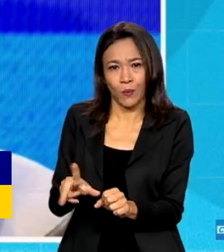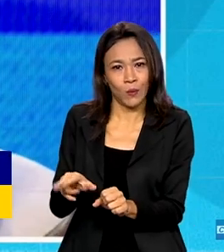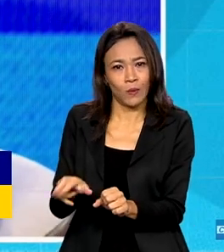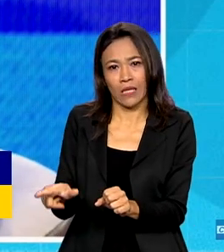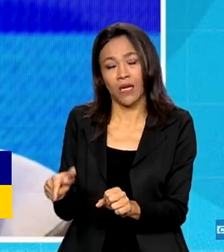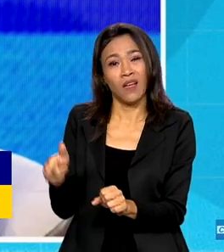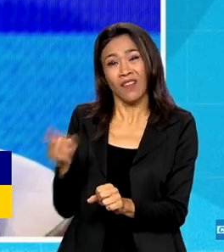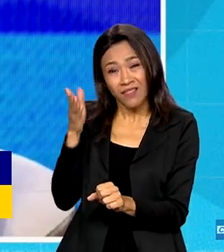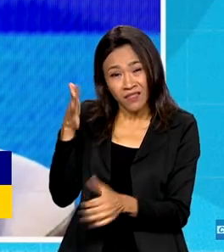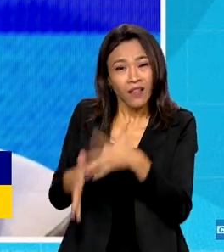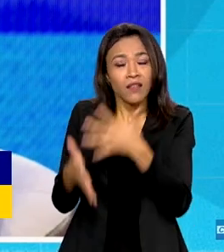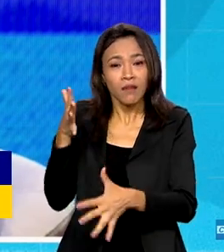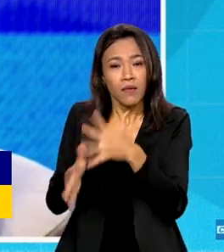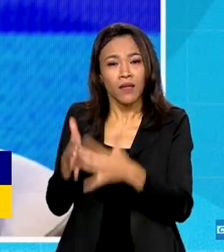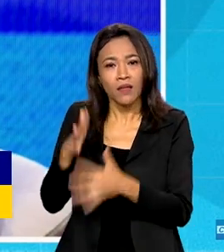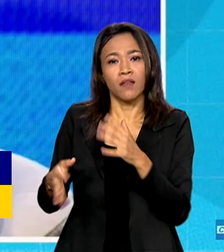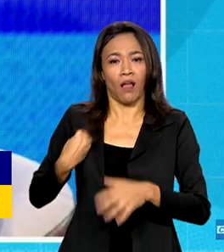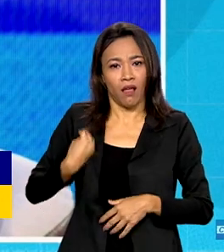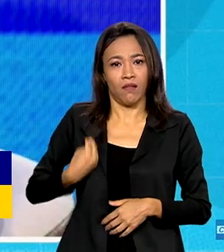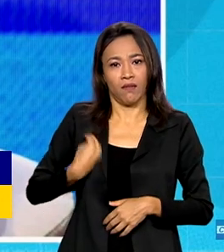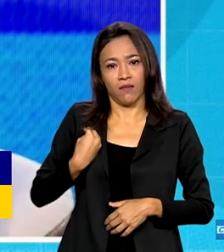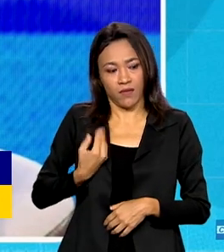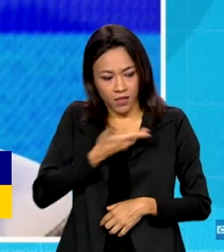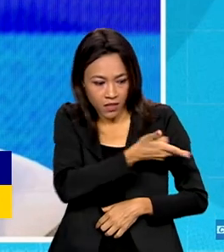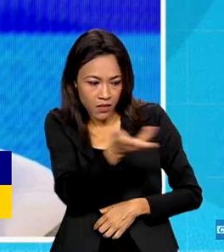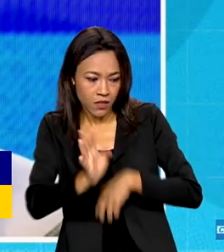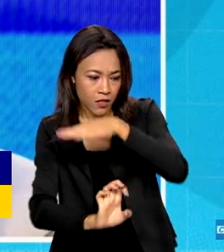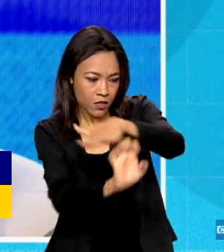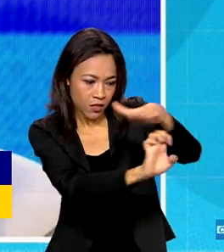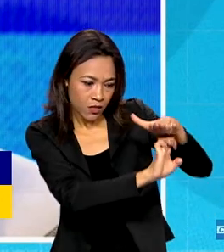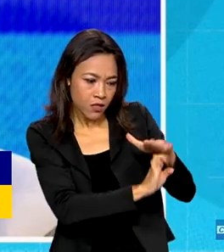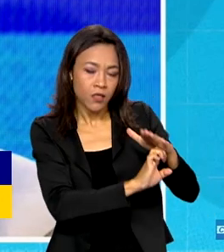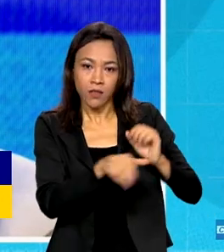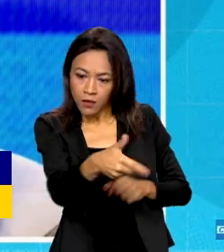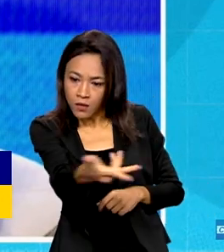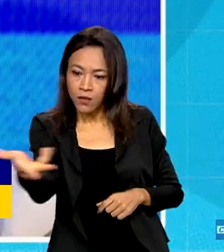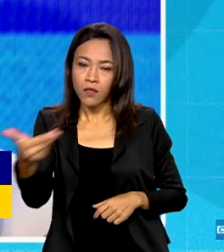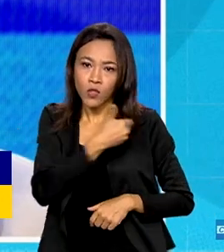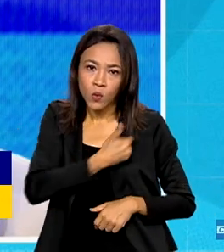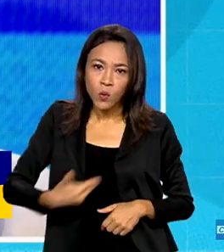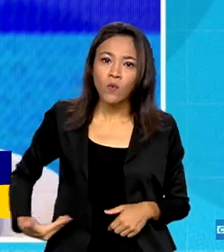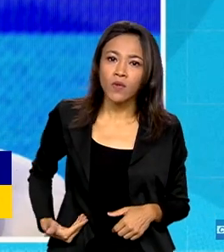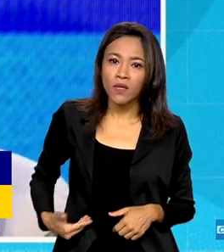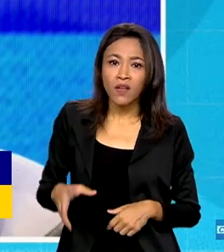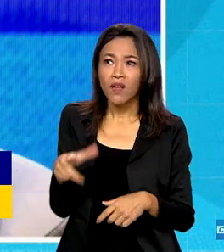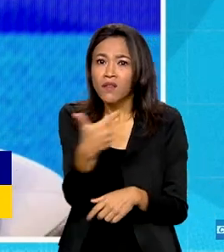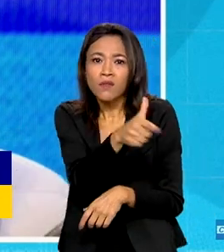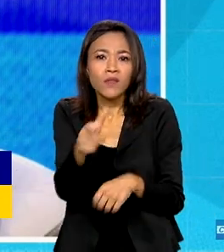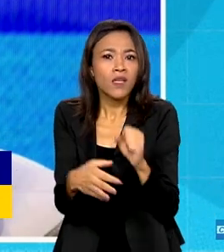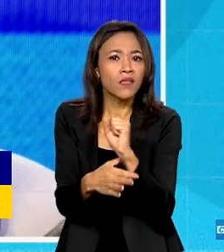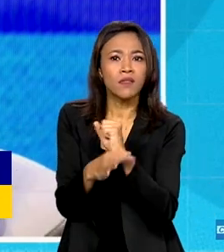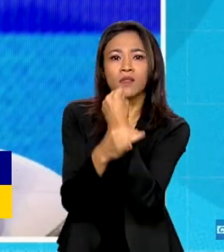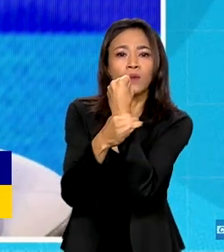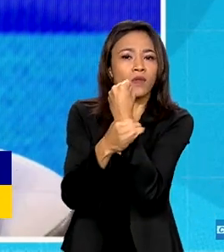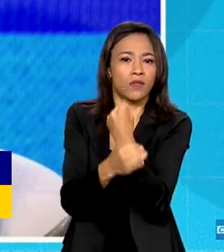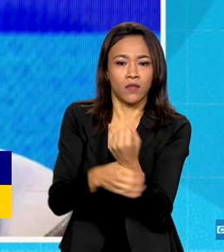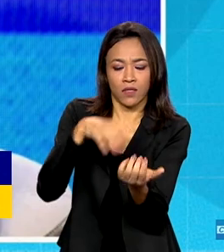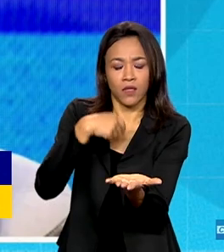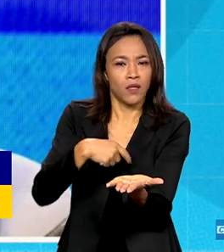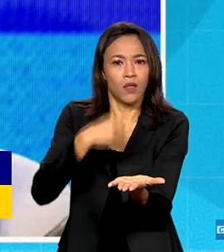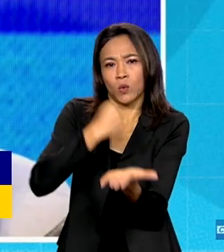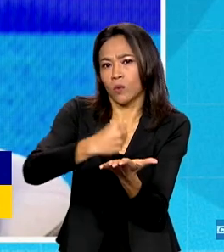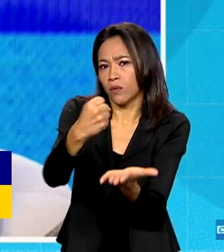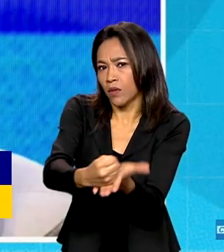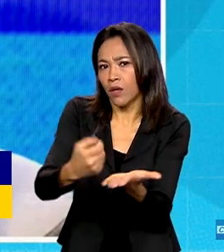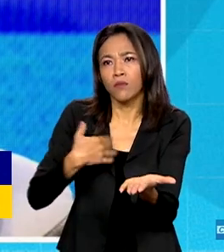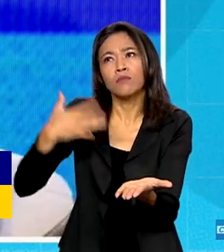atrapalhando a vida do empresário, está atrapalhando a vida dos governantes. Você não tem mais segurança jurídica de quanto você vai